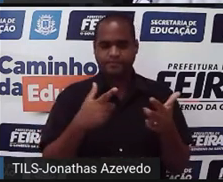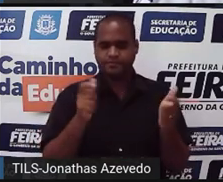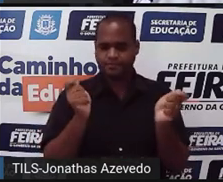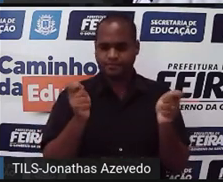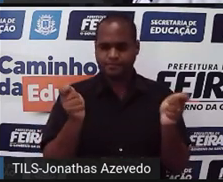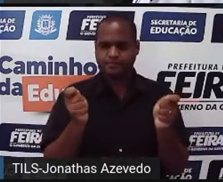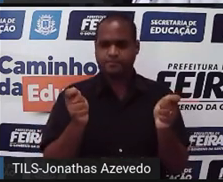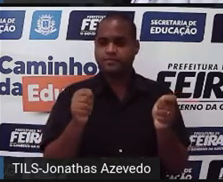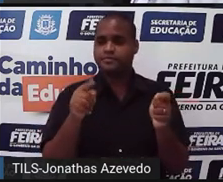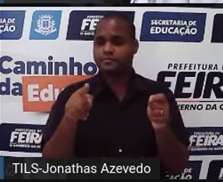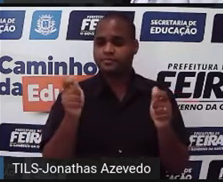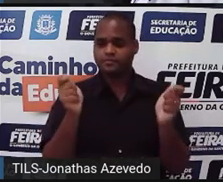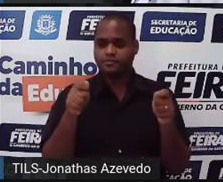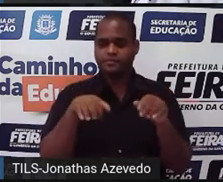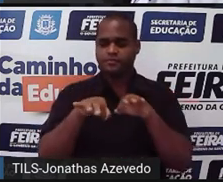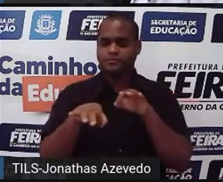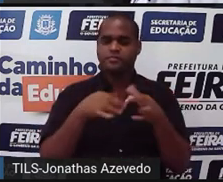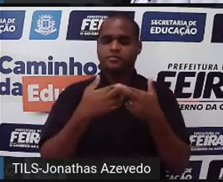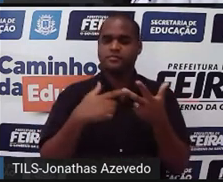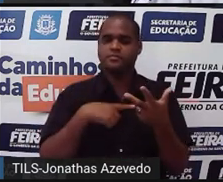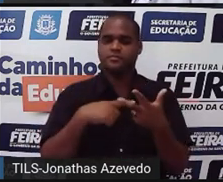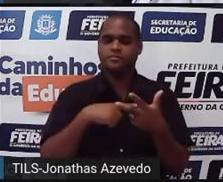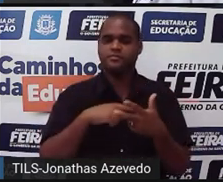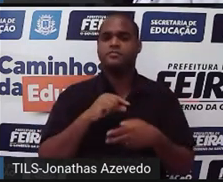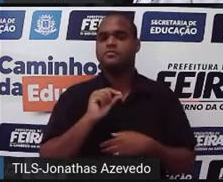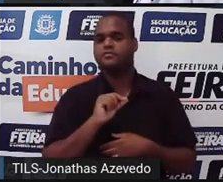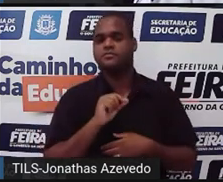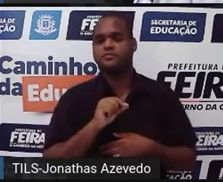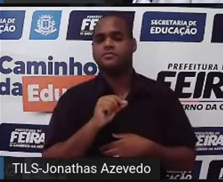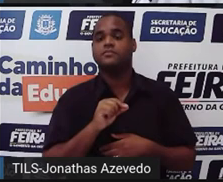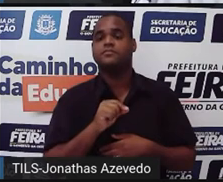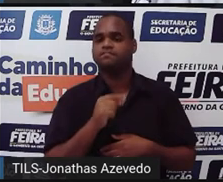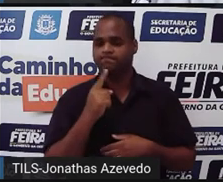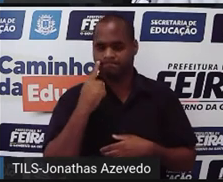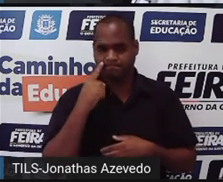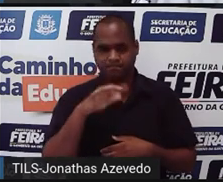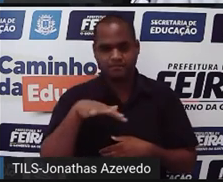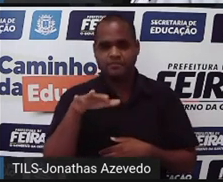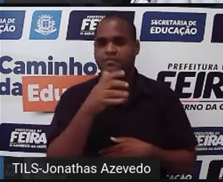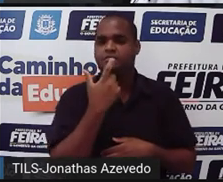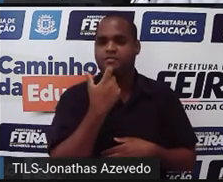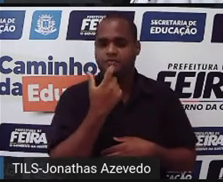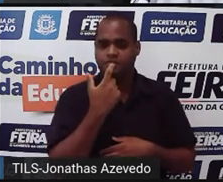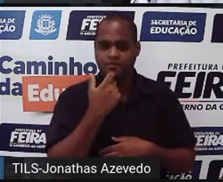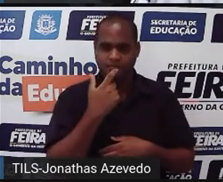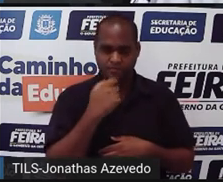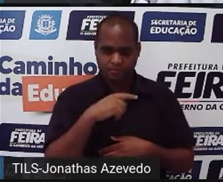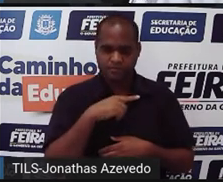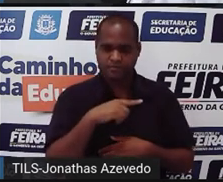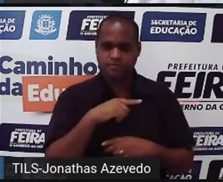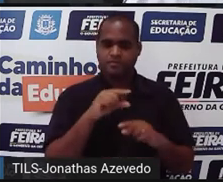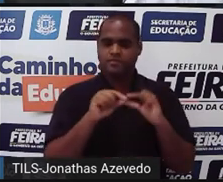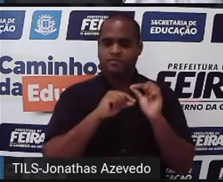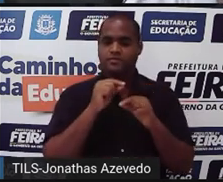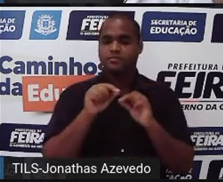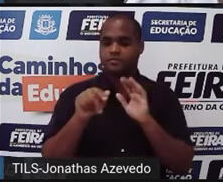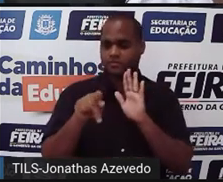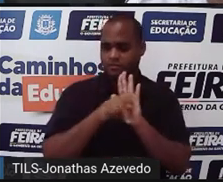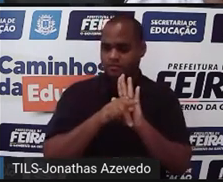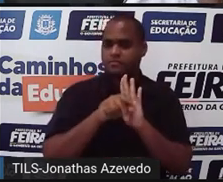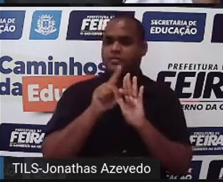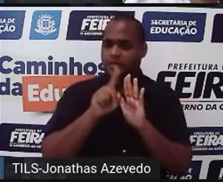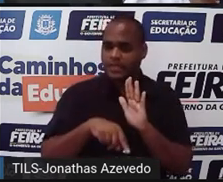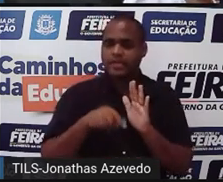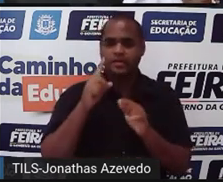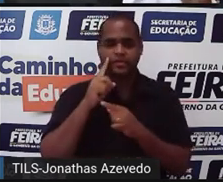dessa forma aparece um espaçozinho que é aquele espaçozinho que eu pintei em vermelho que é um espaçozinho que faz parte tanto da